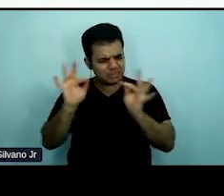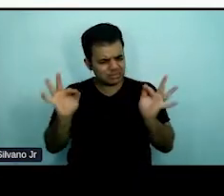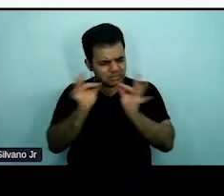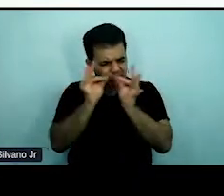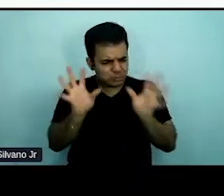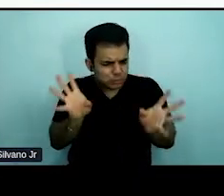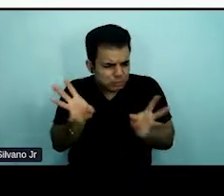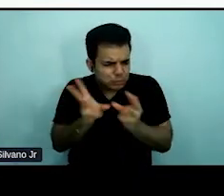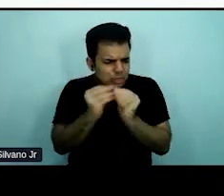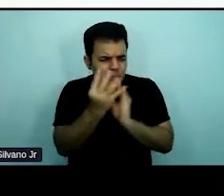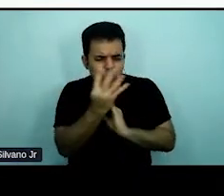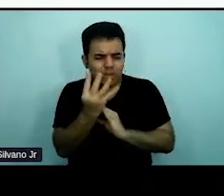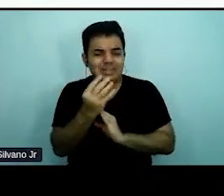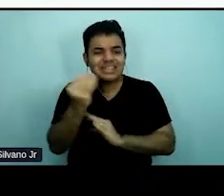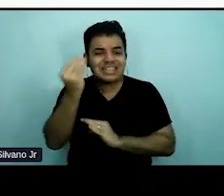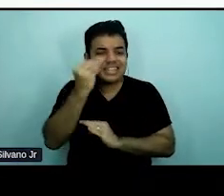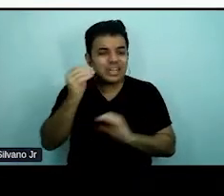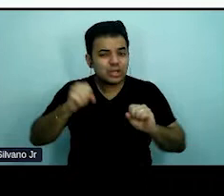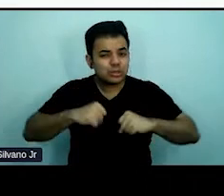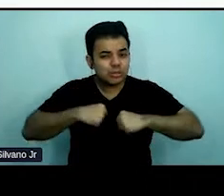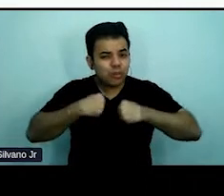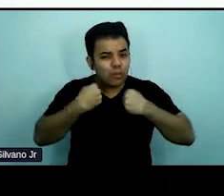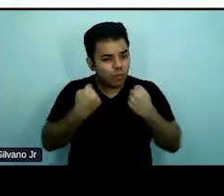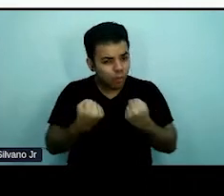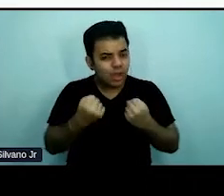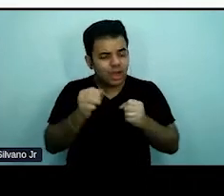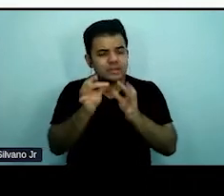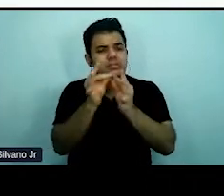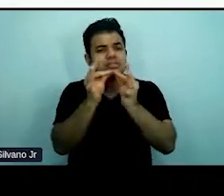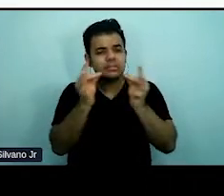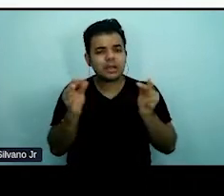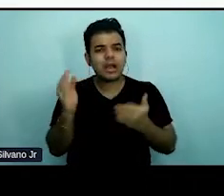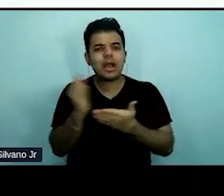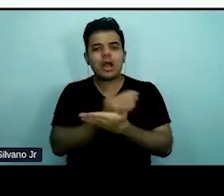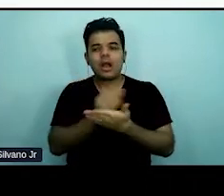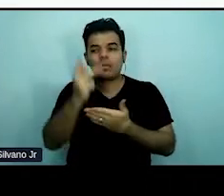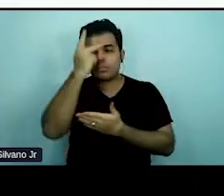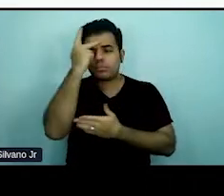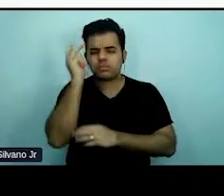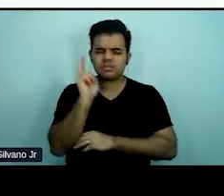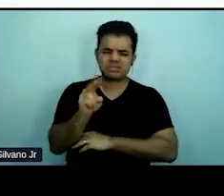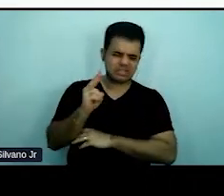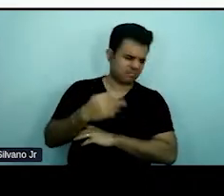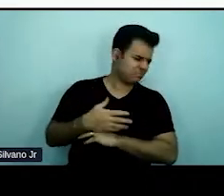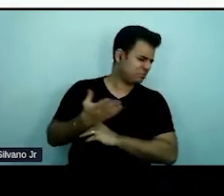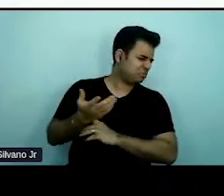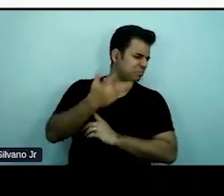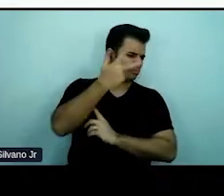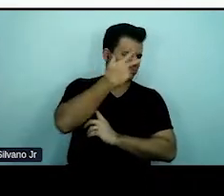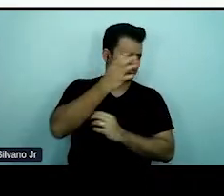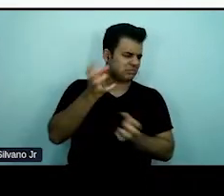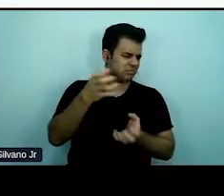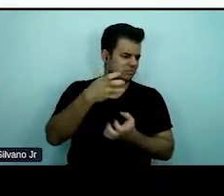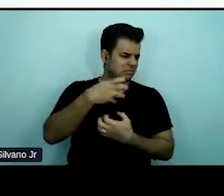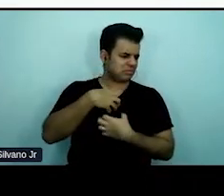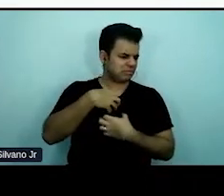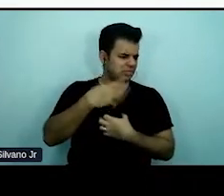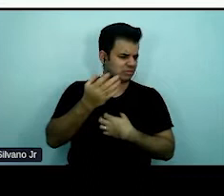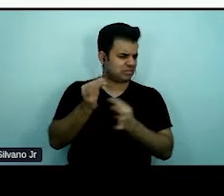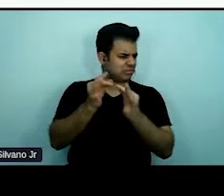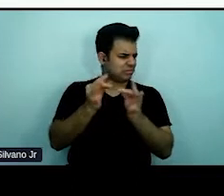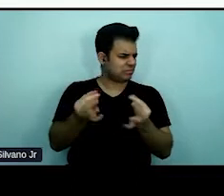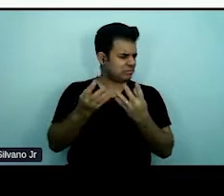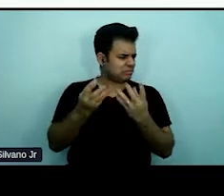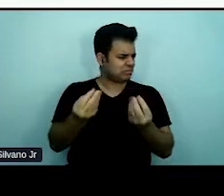quando se tenta simplificar a sensação de algumas pessoas, é como se estivesse tornando simples